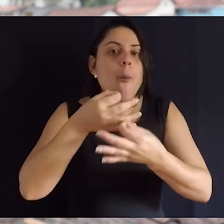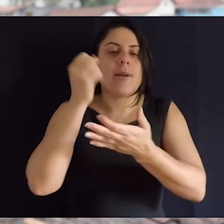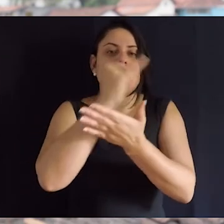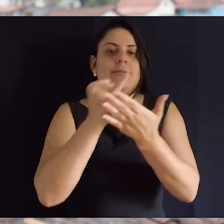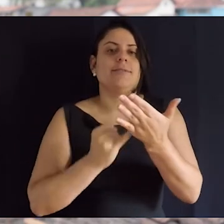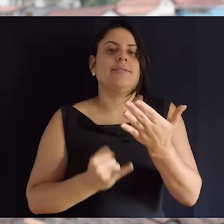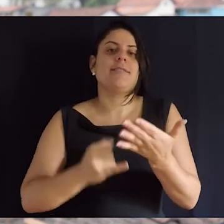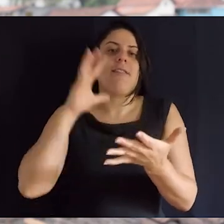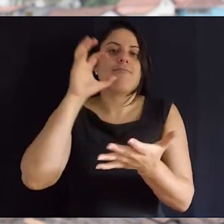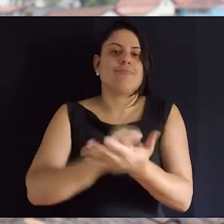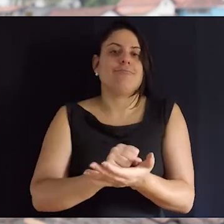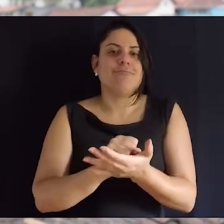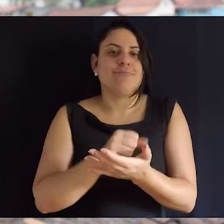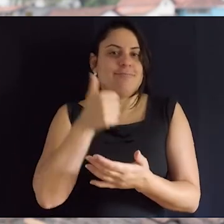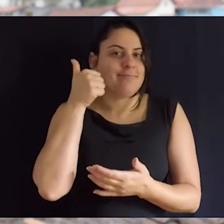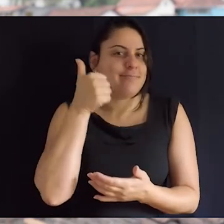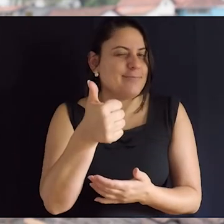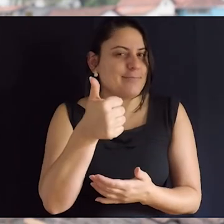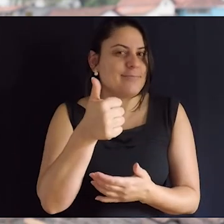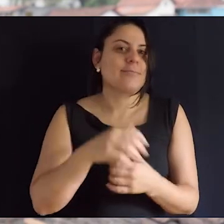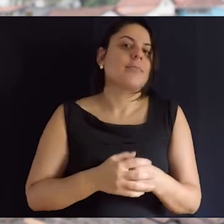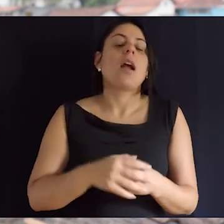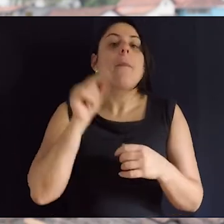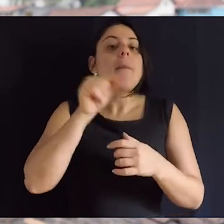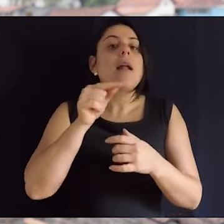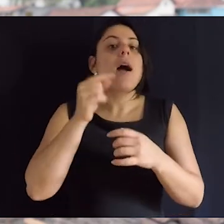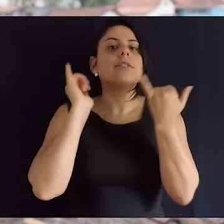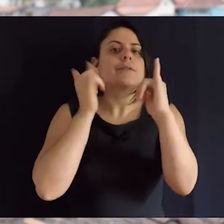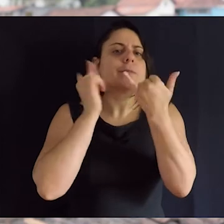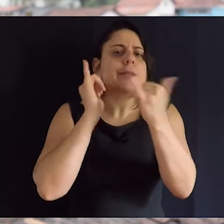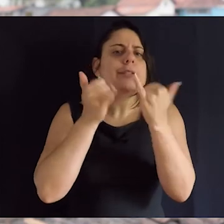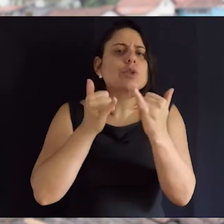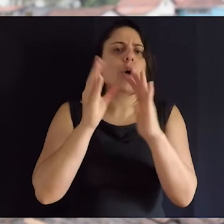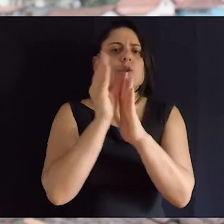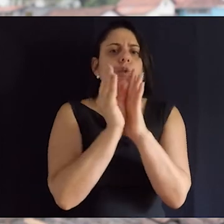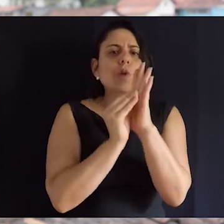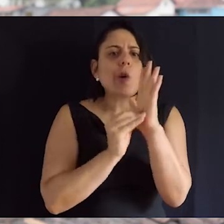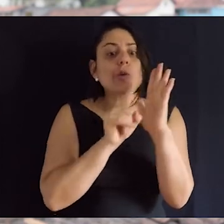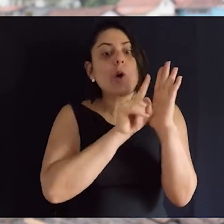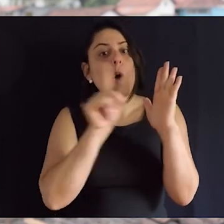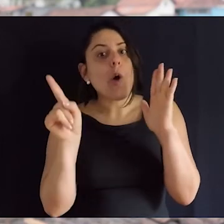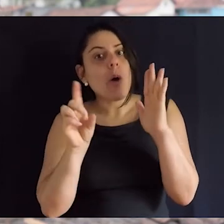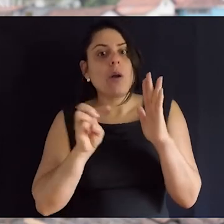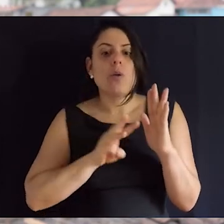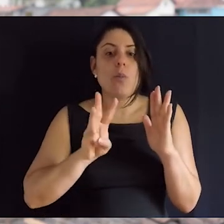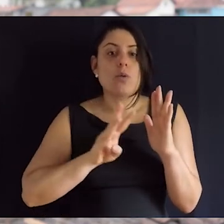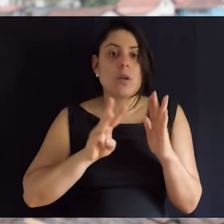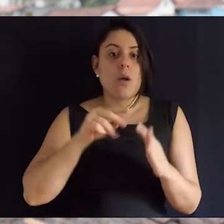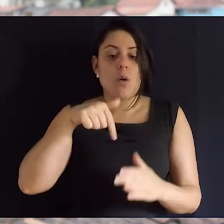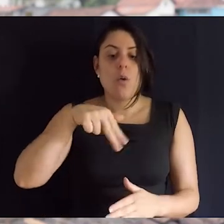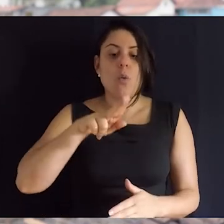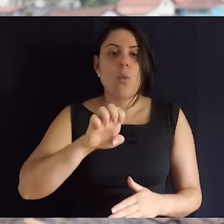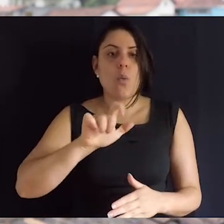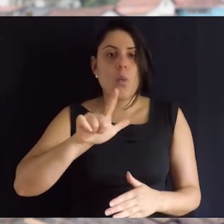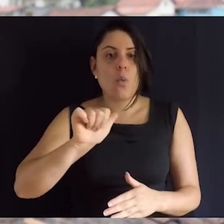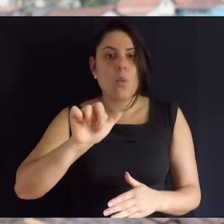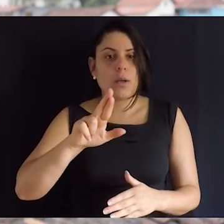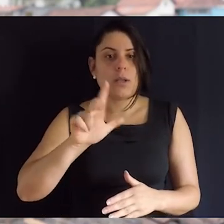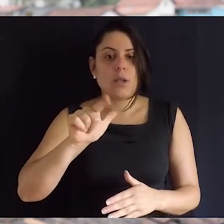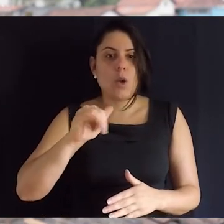comenta e se inscreve no canal. Para mais informações, conteúdos, acesse o nosso portal,